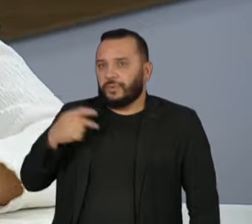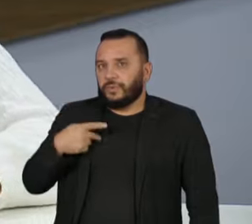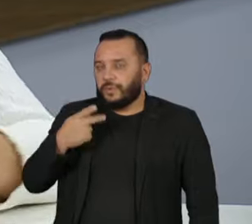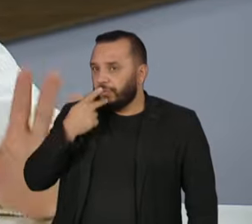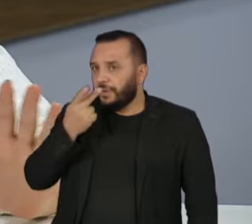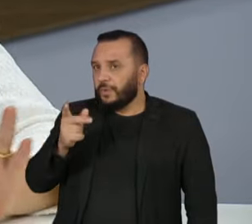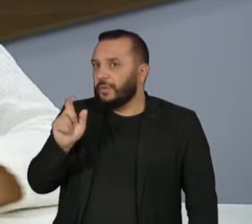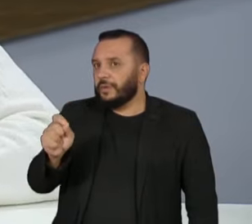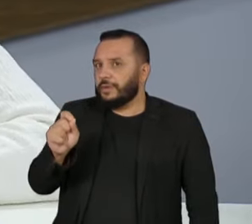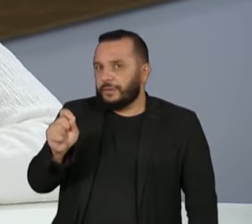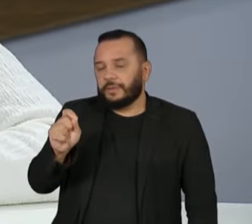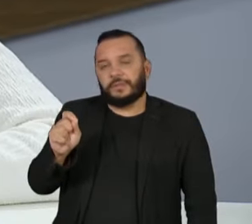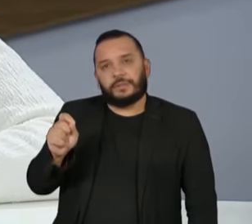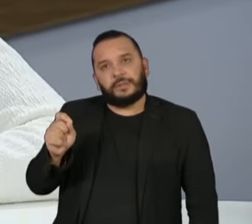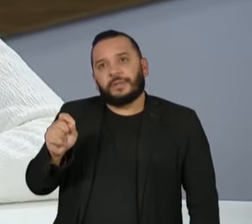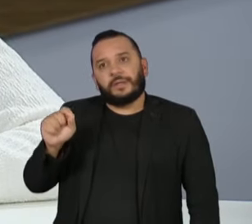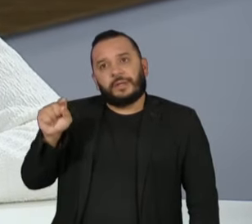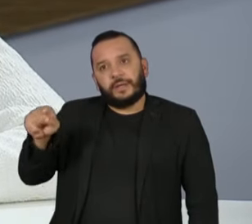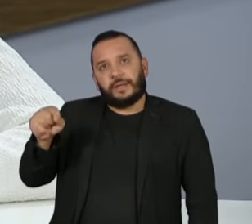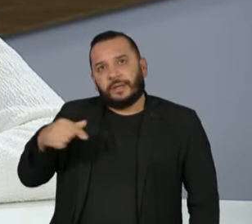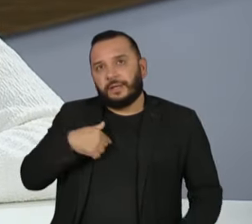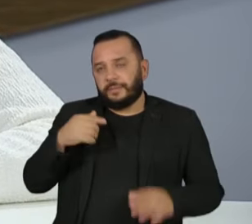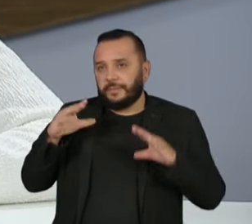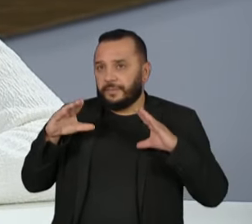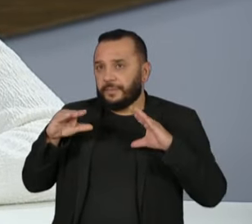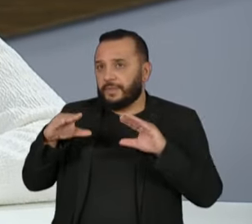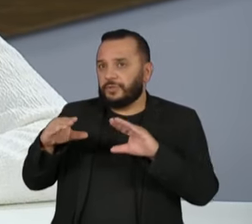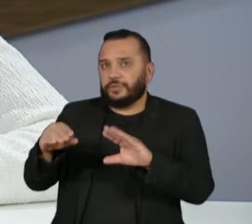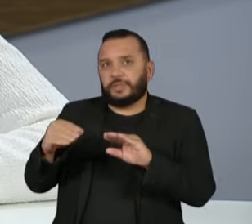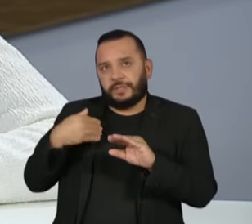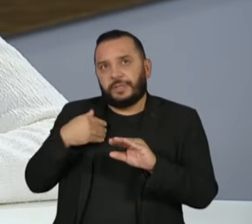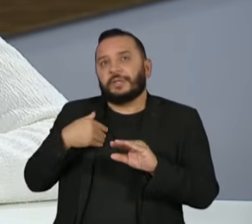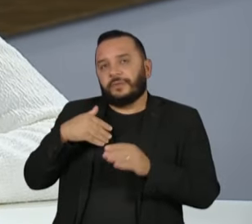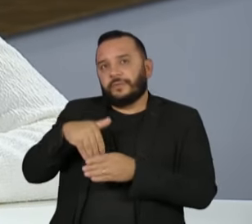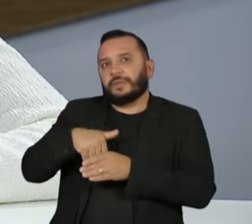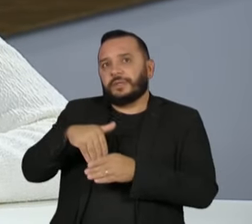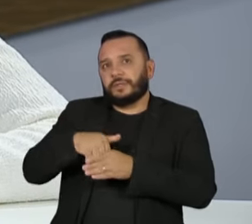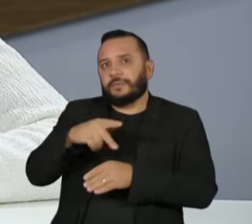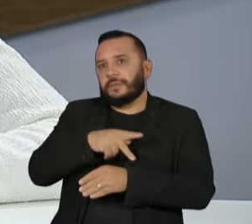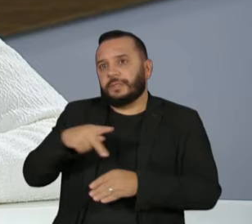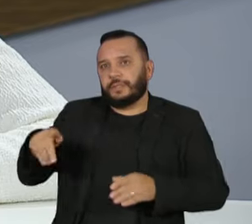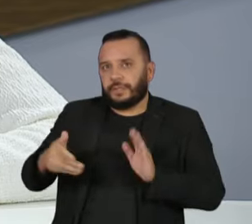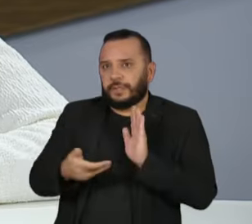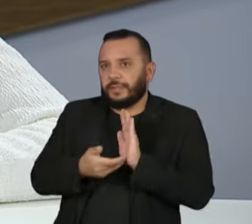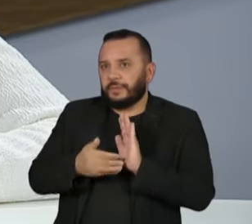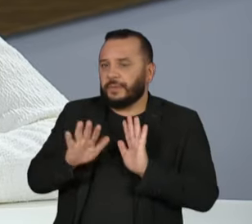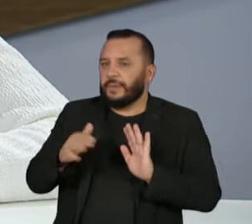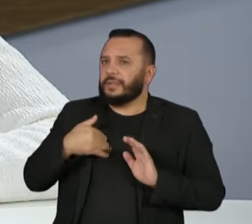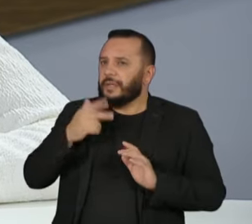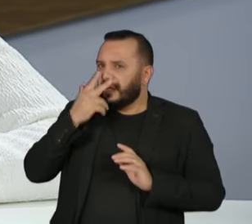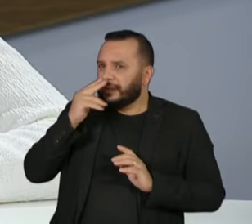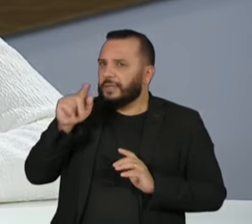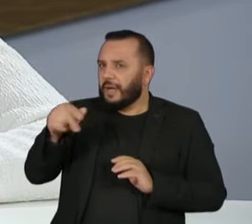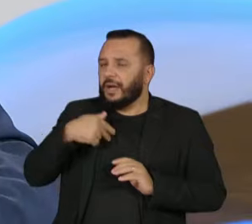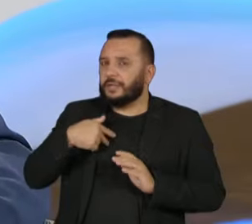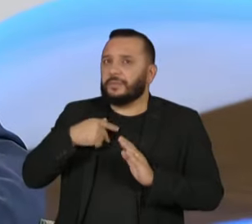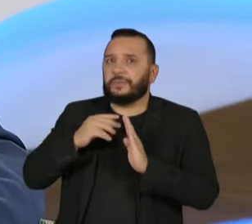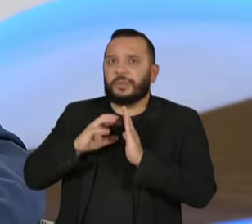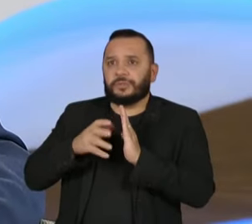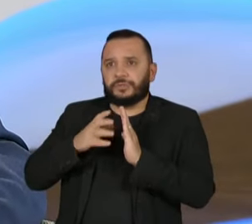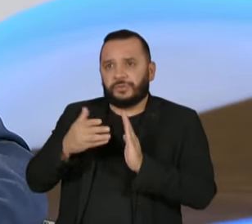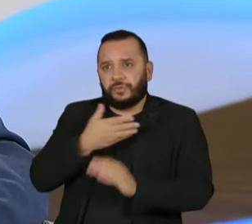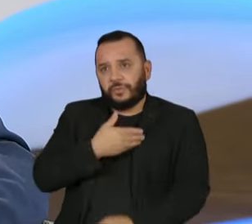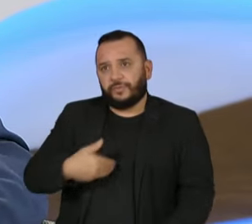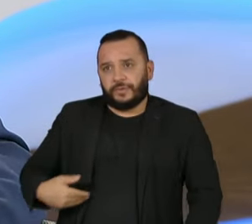ele não tem que se meter na eleição para a presidência da Câmara. Mas o que o senhor acha dos partidos, da base do governo,